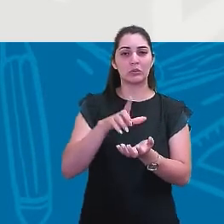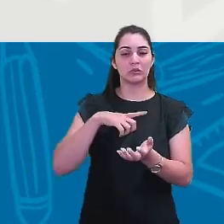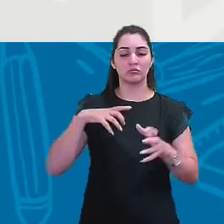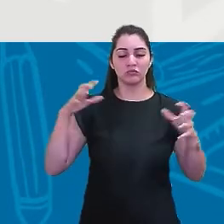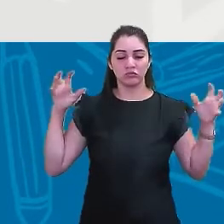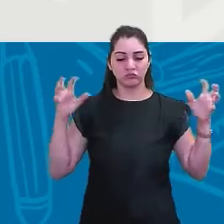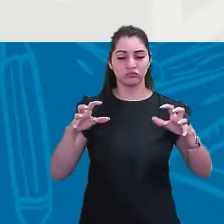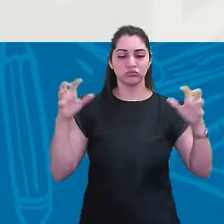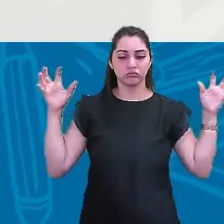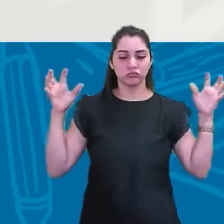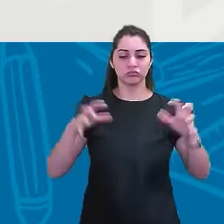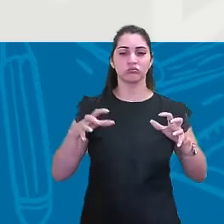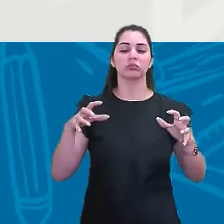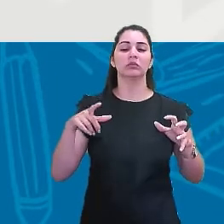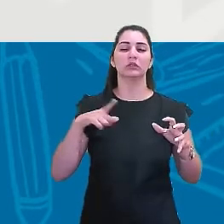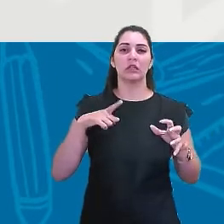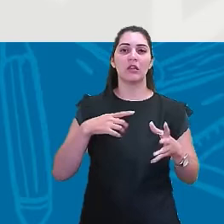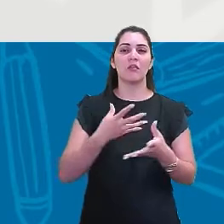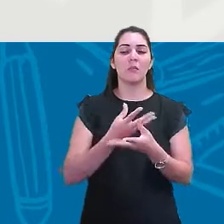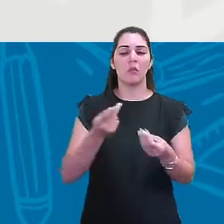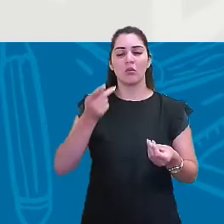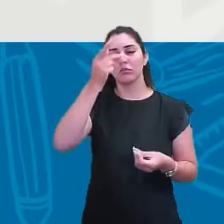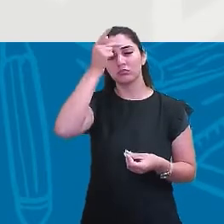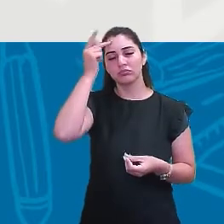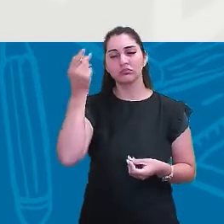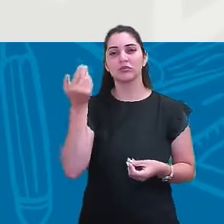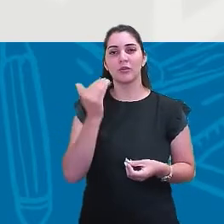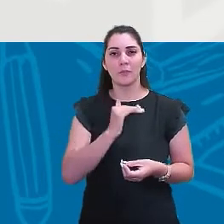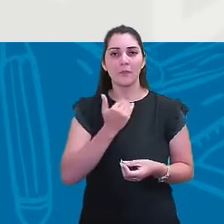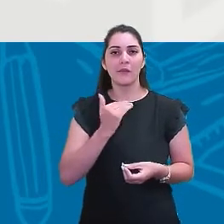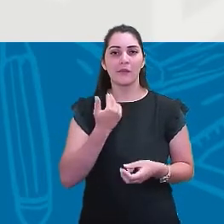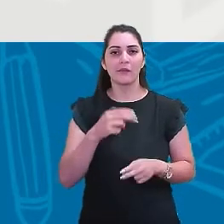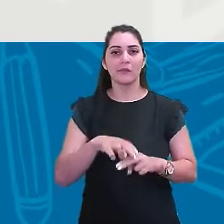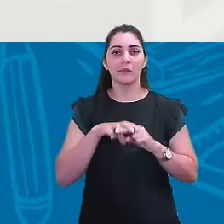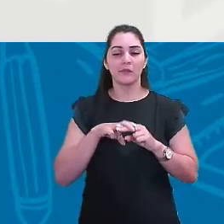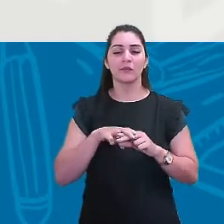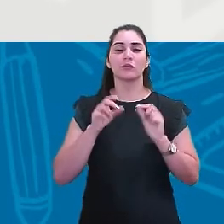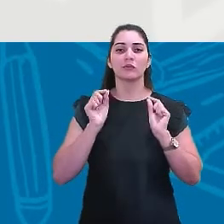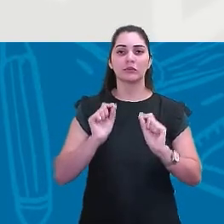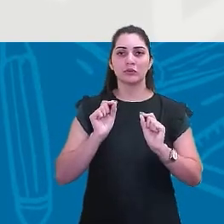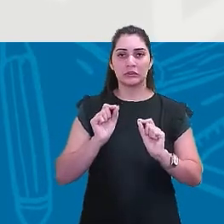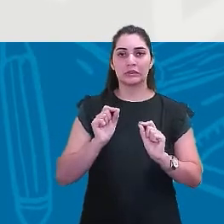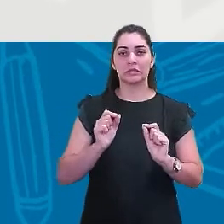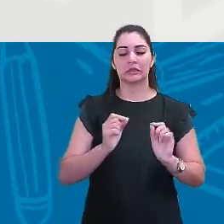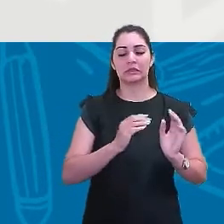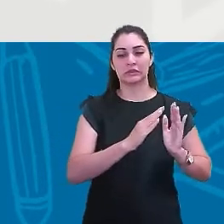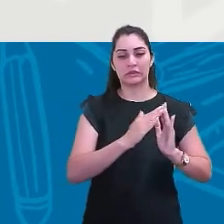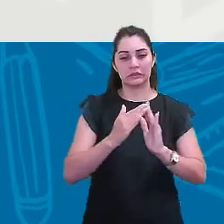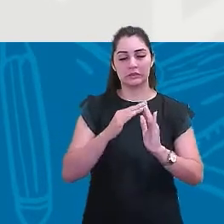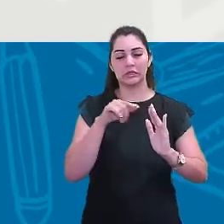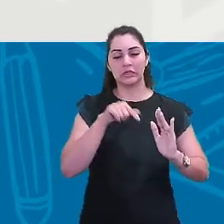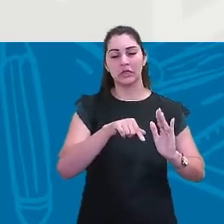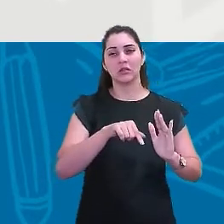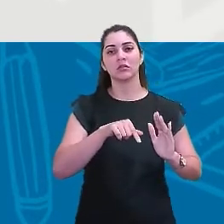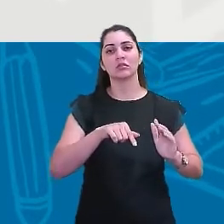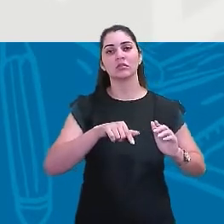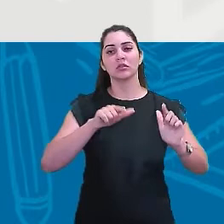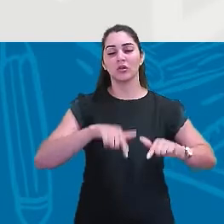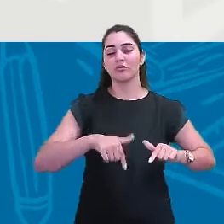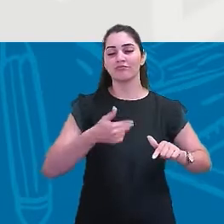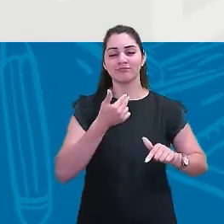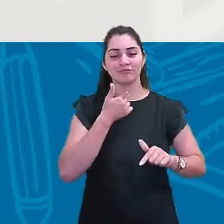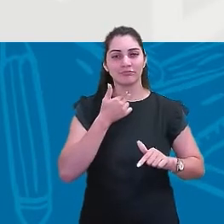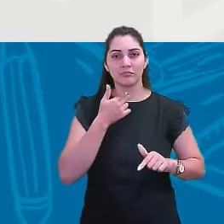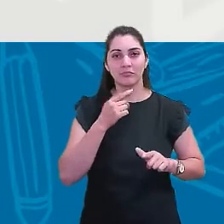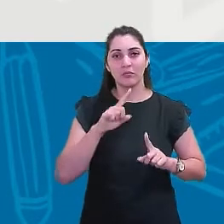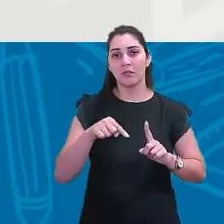deixaram, infelizmente, várias vítimas por conta, né? Que moravam em questões, em locais que não eram adequados.